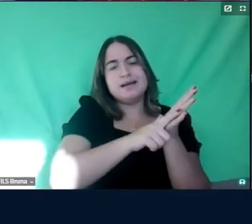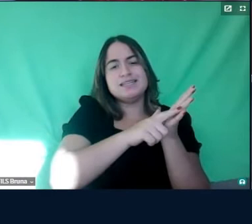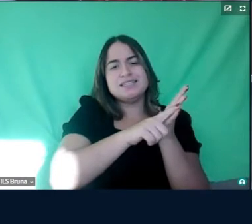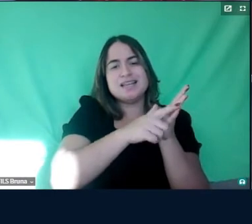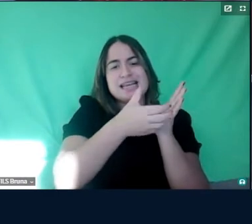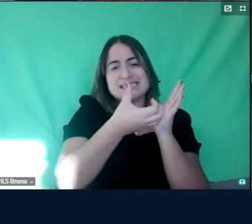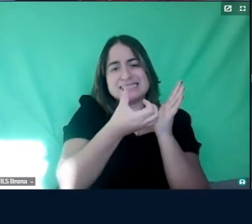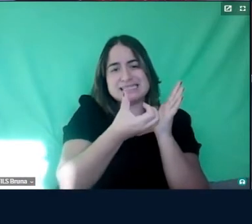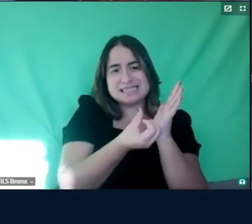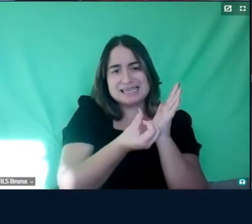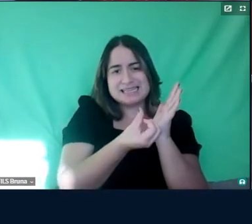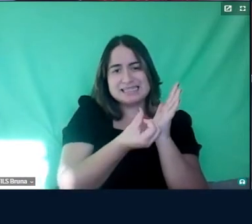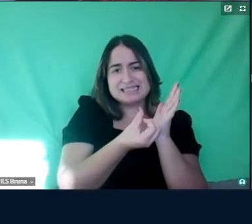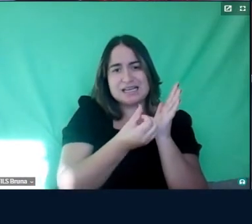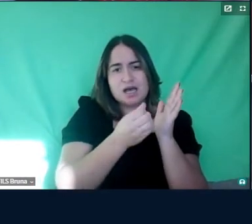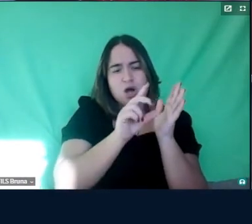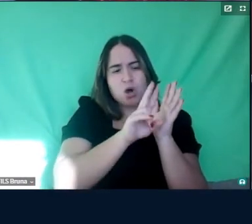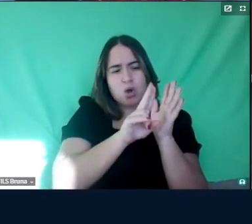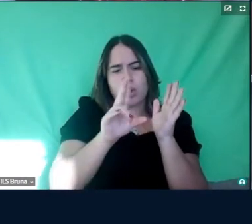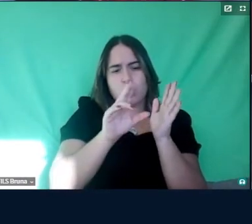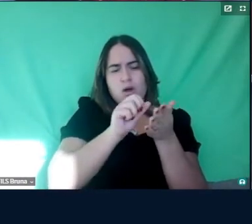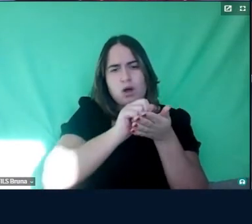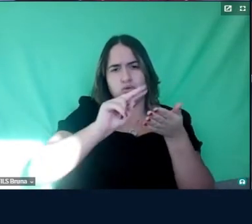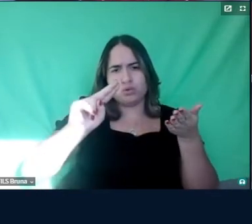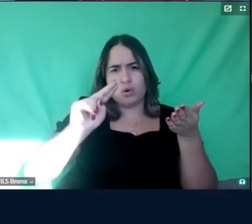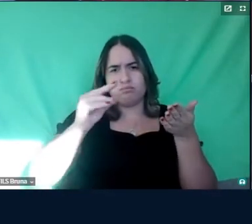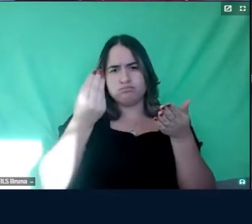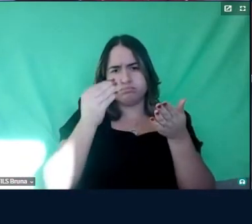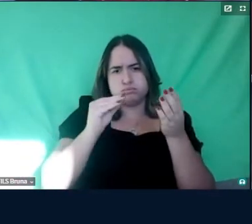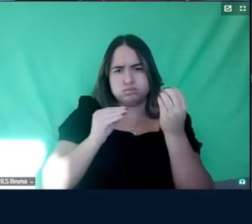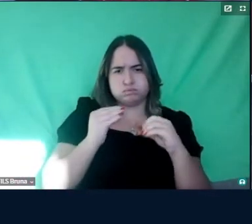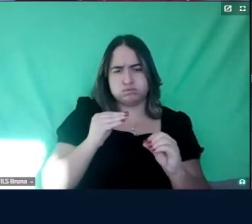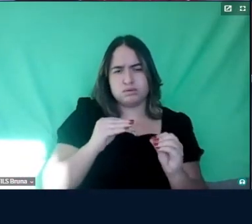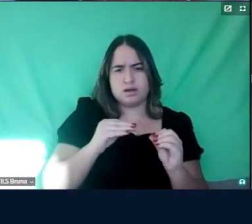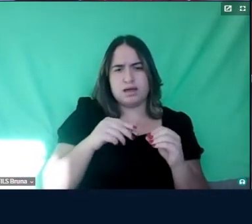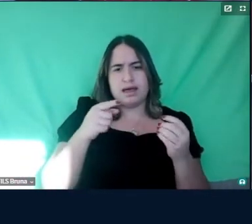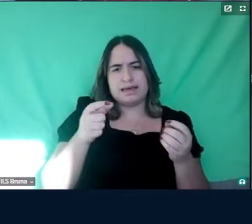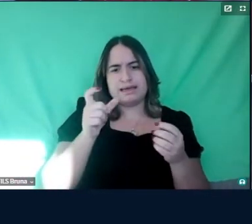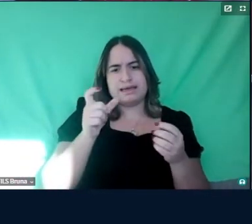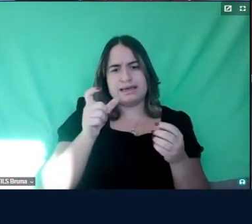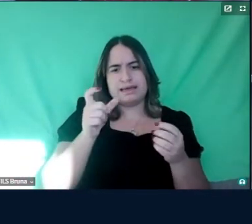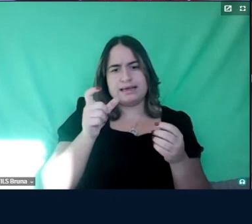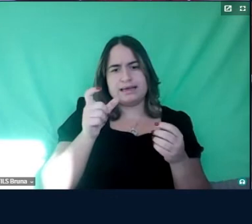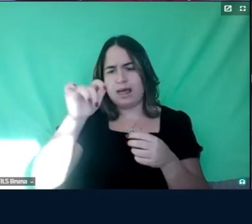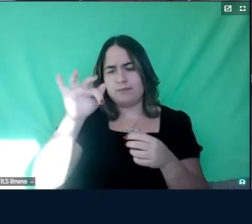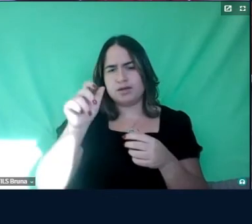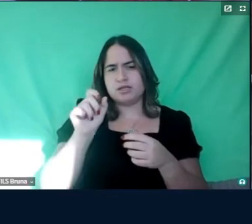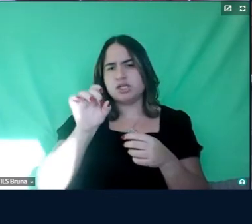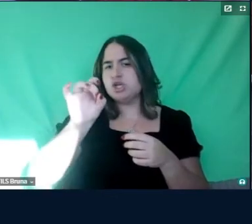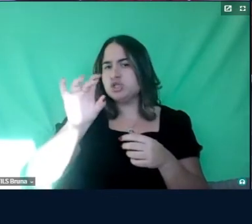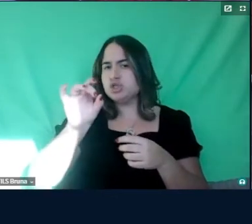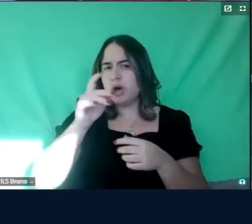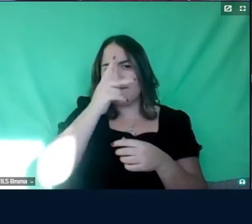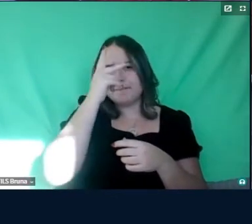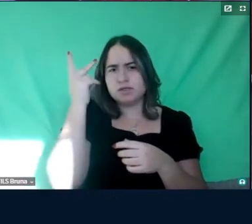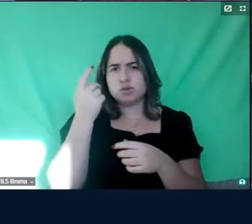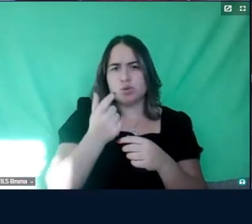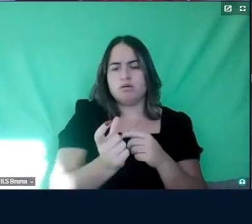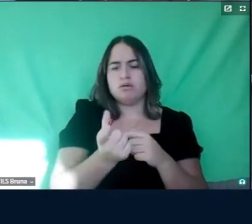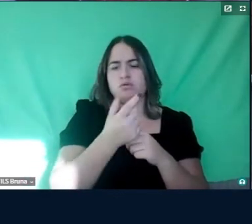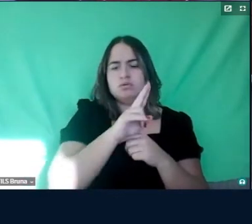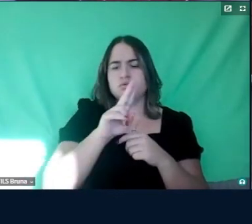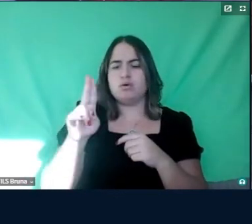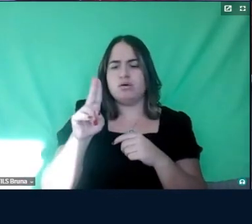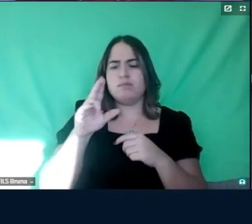Capeline, Neves e colaboradores, então, nesse caso, só Capeline e colaboradores, então, essas